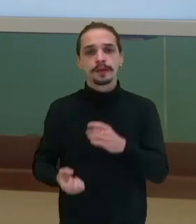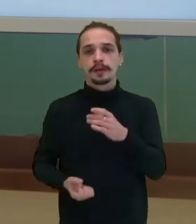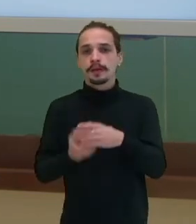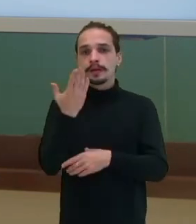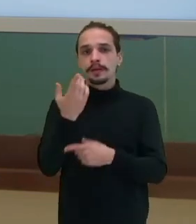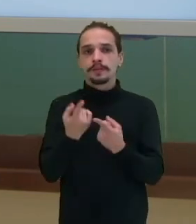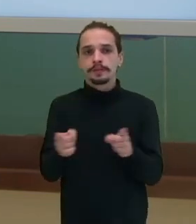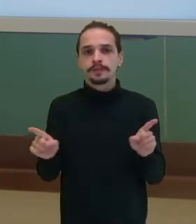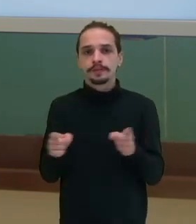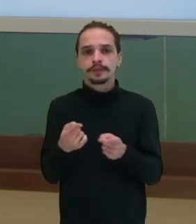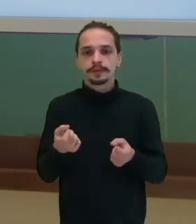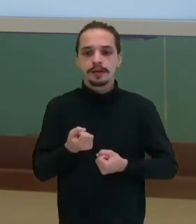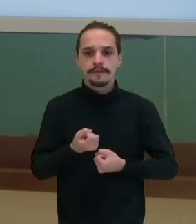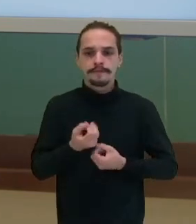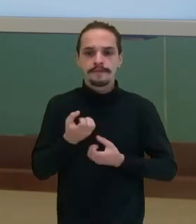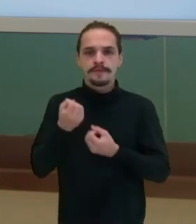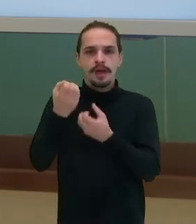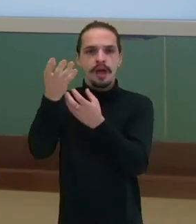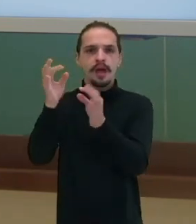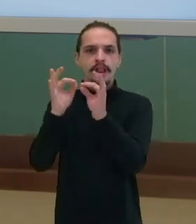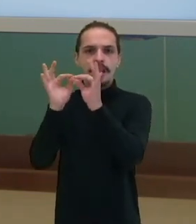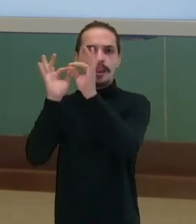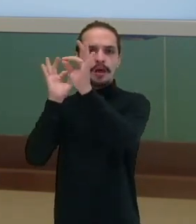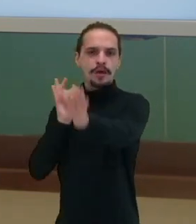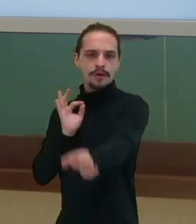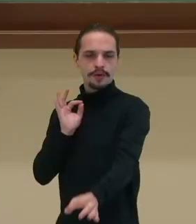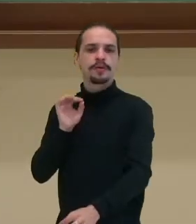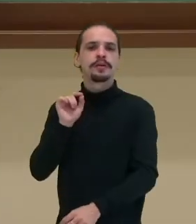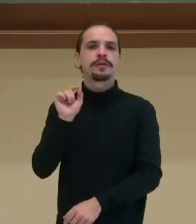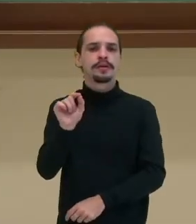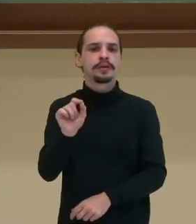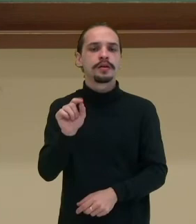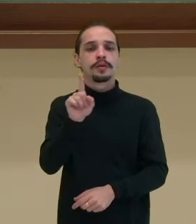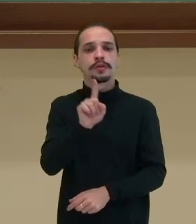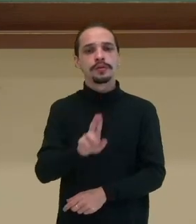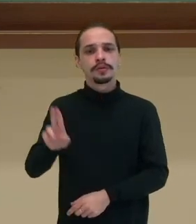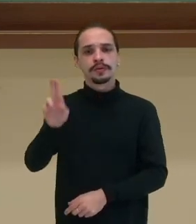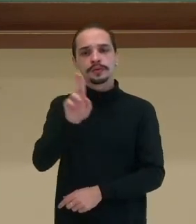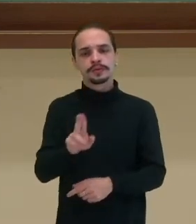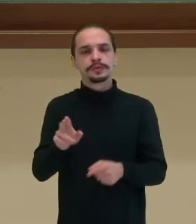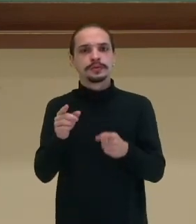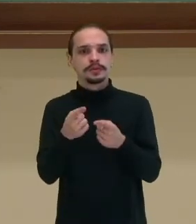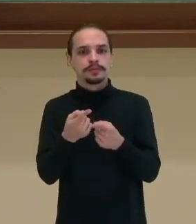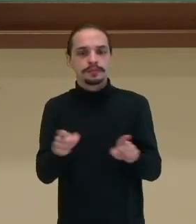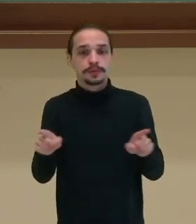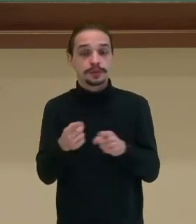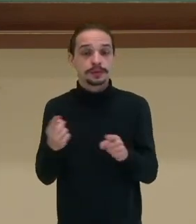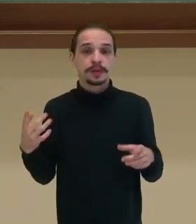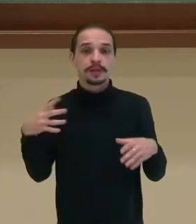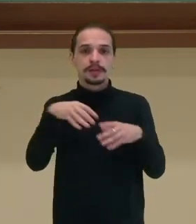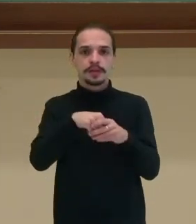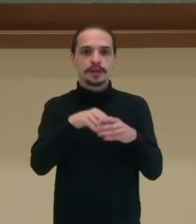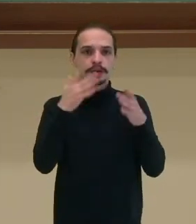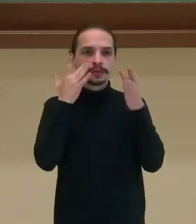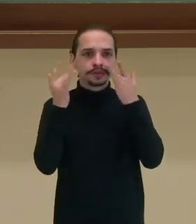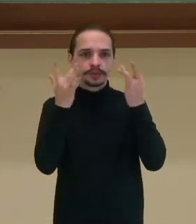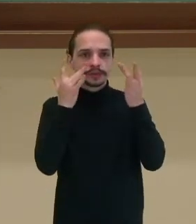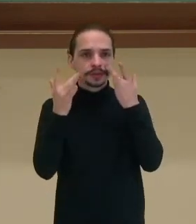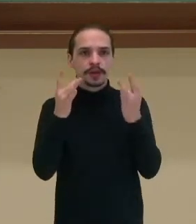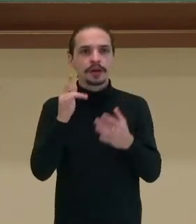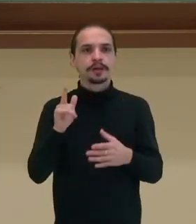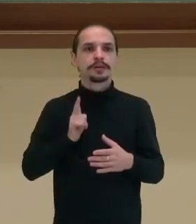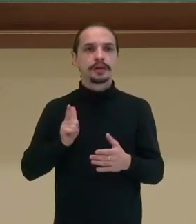música Viagem Longa, uma música linda que foi utilizada no espetáculo Rockville, né? Pela Companhia Palavração da